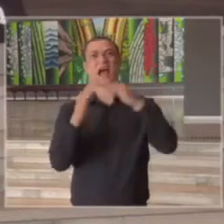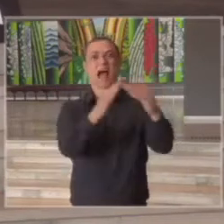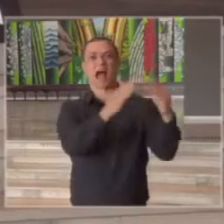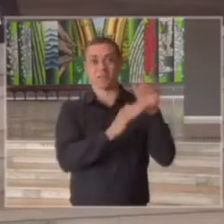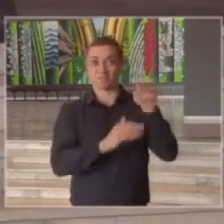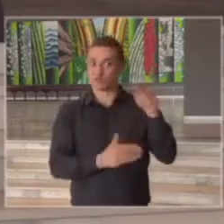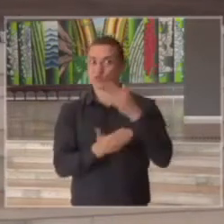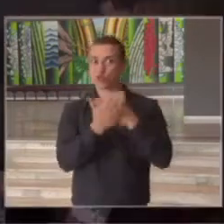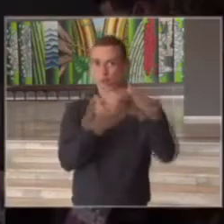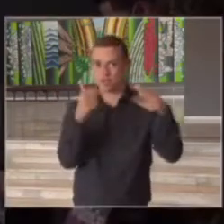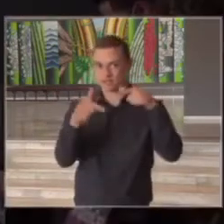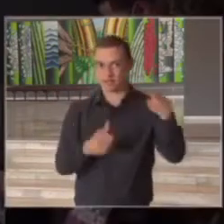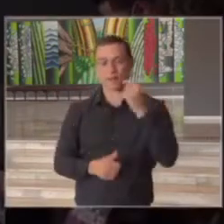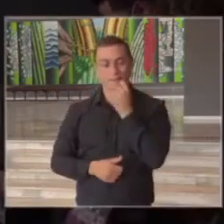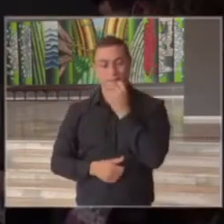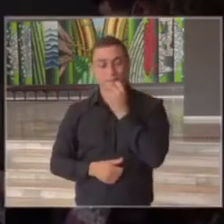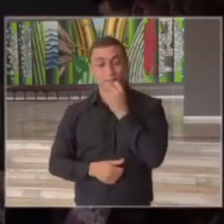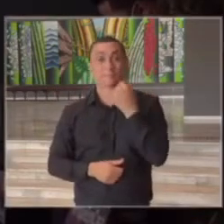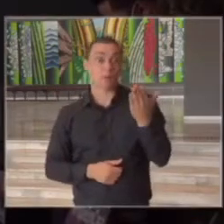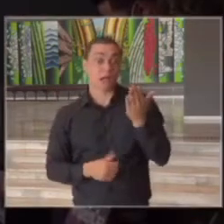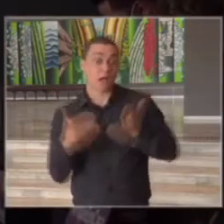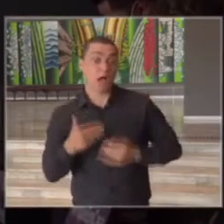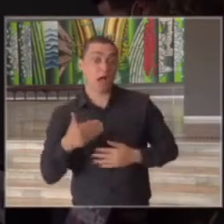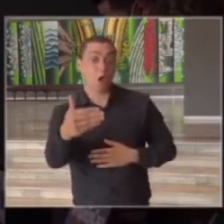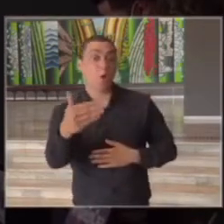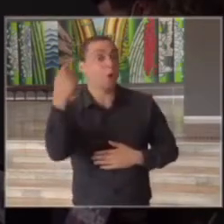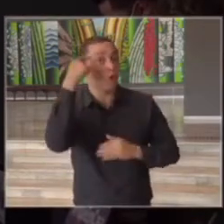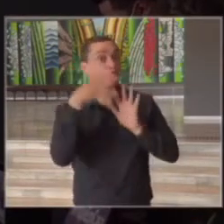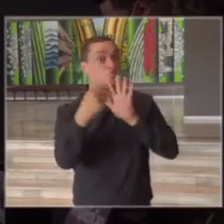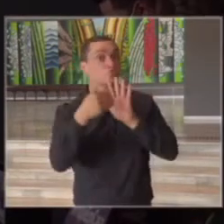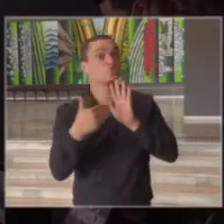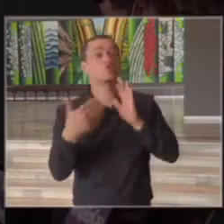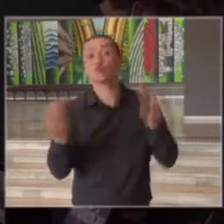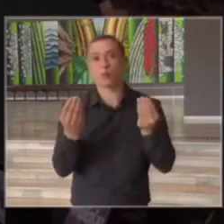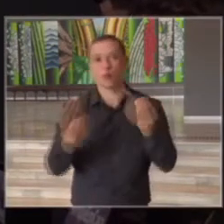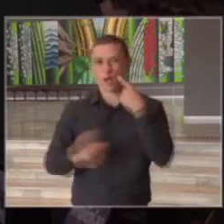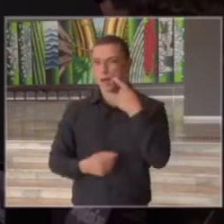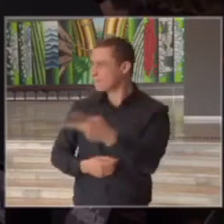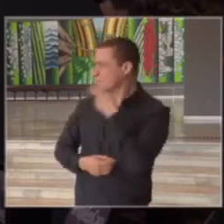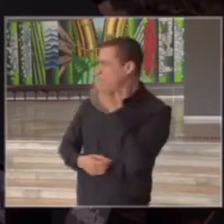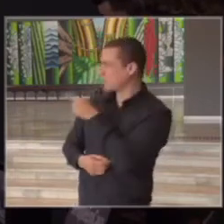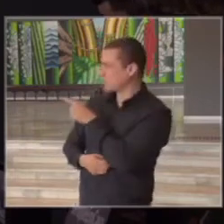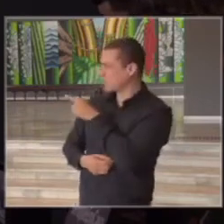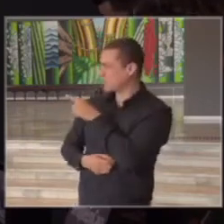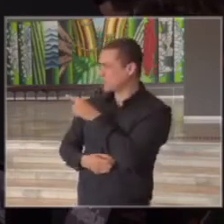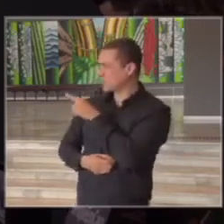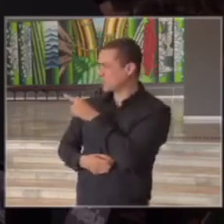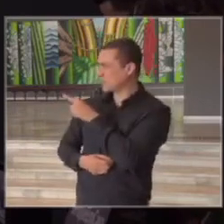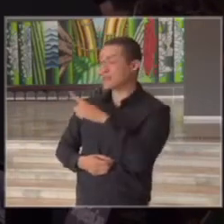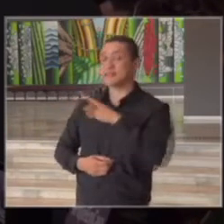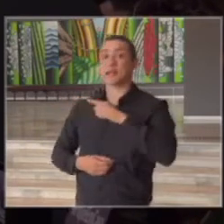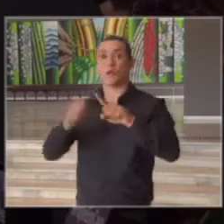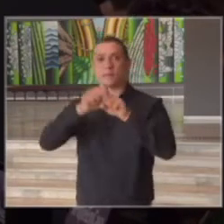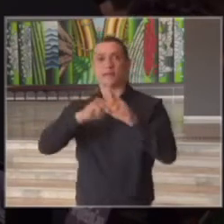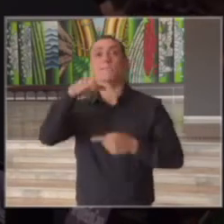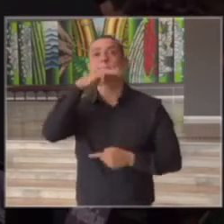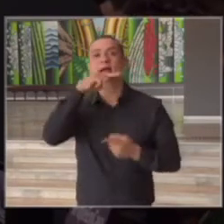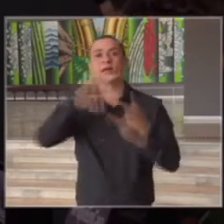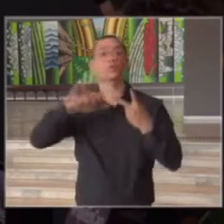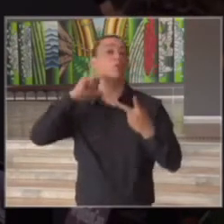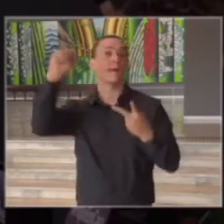então existem essas projeções percebam que ali nós temos março abril e maio